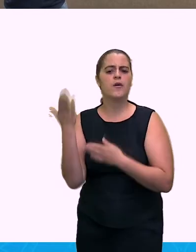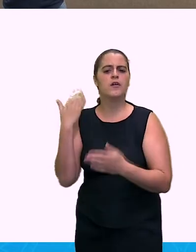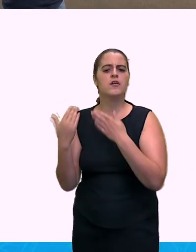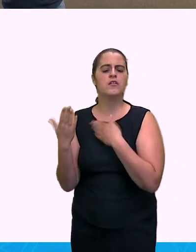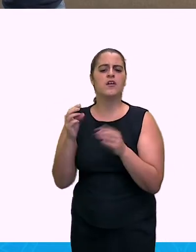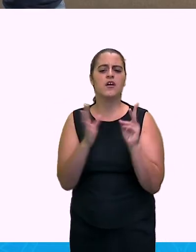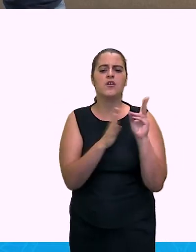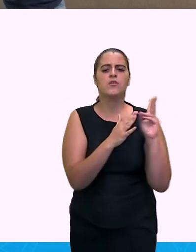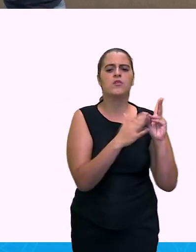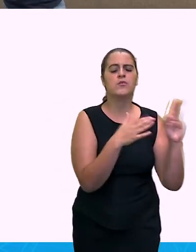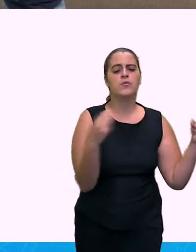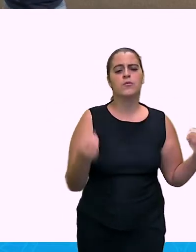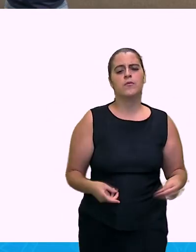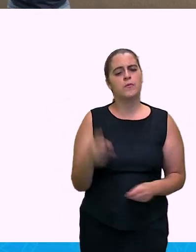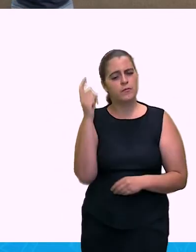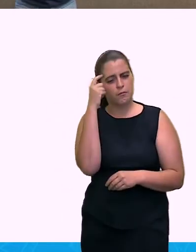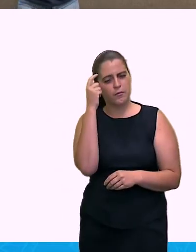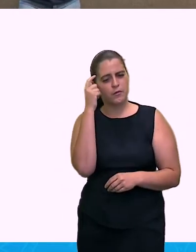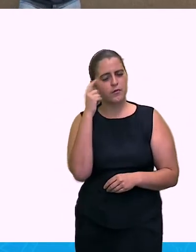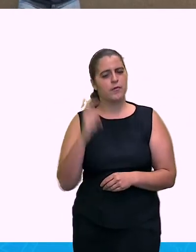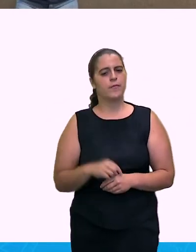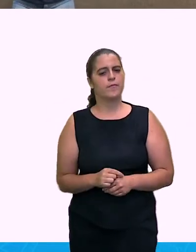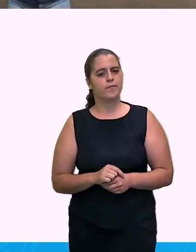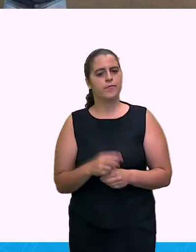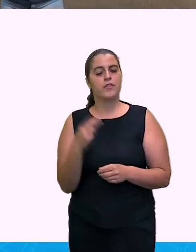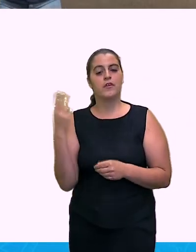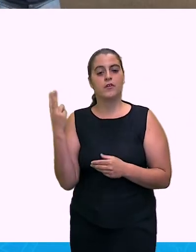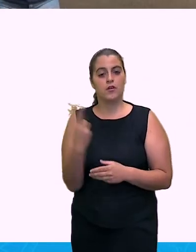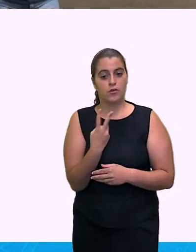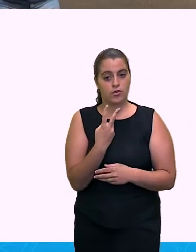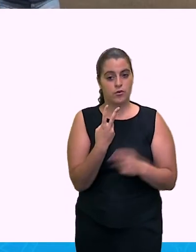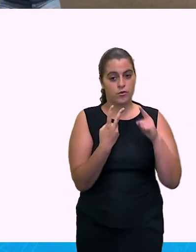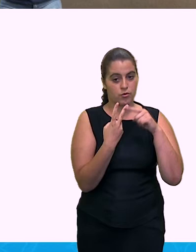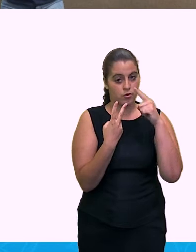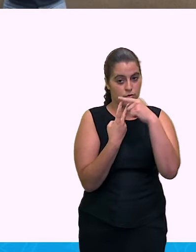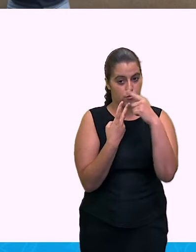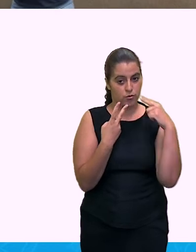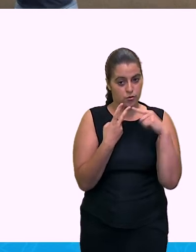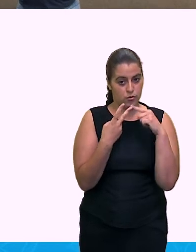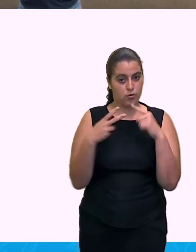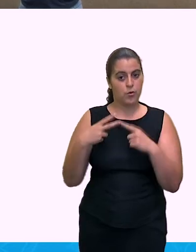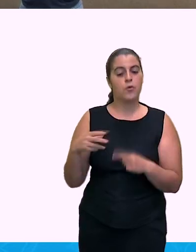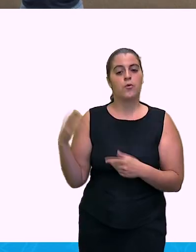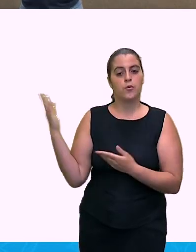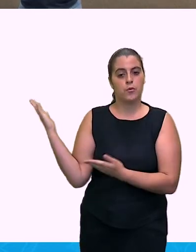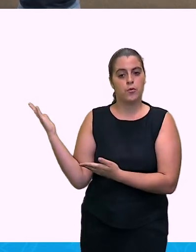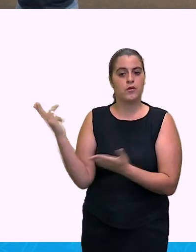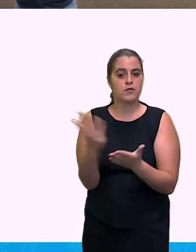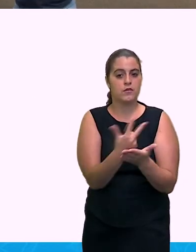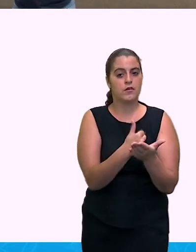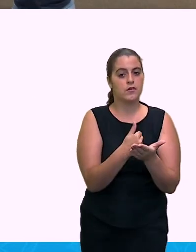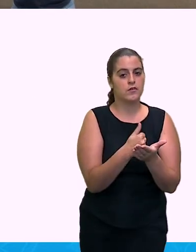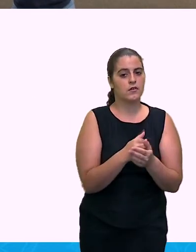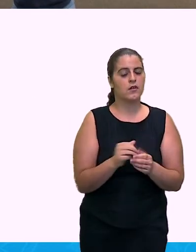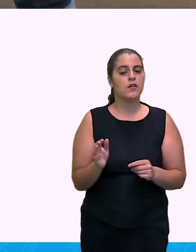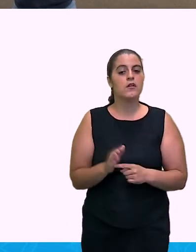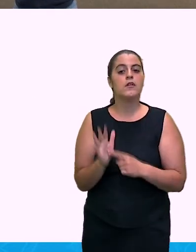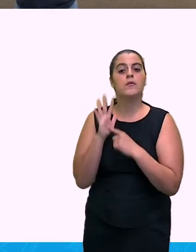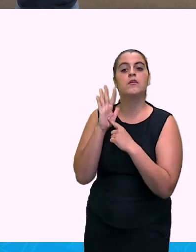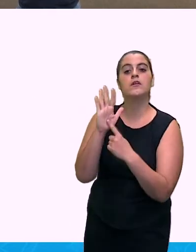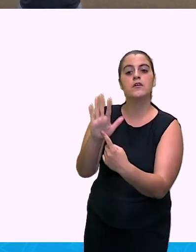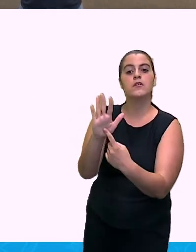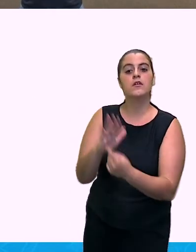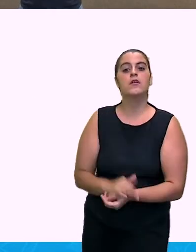sobre isso num próximo momento. Essas duas imagens aí, elas retratam, tá certo que é um desenho, né,